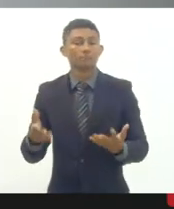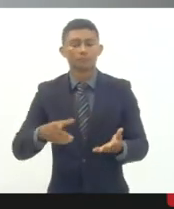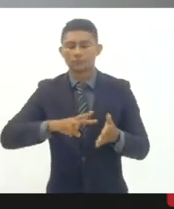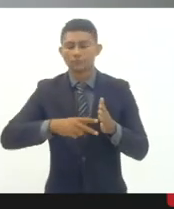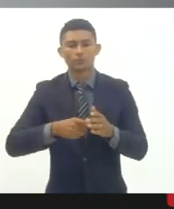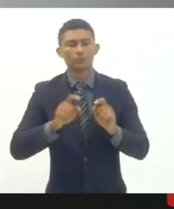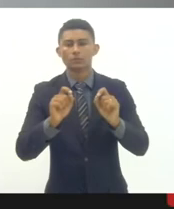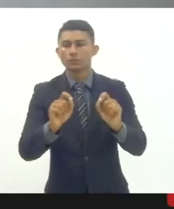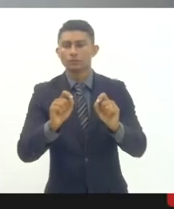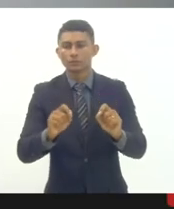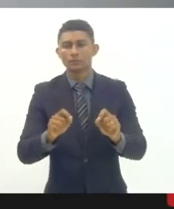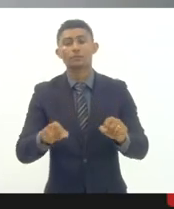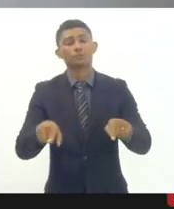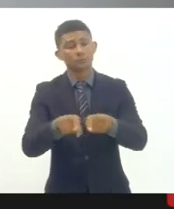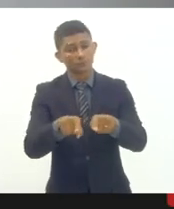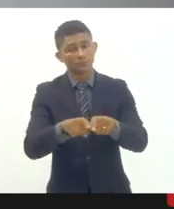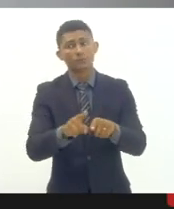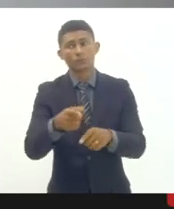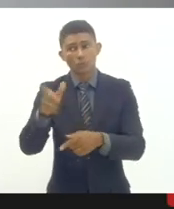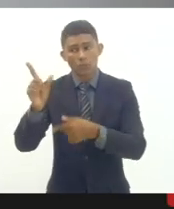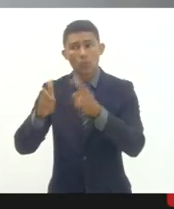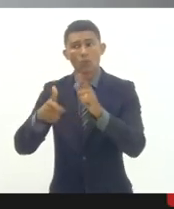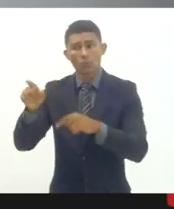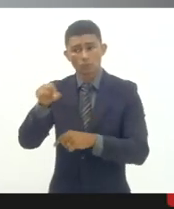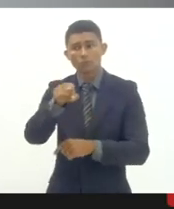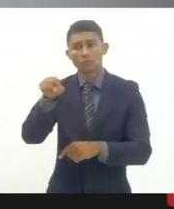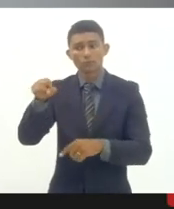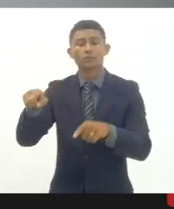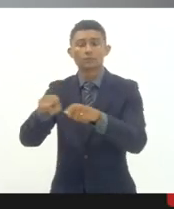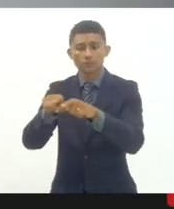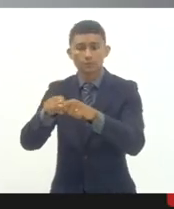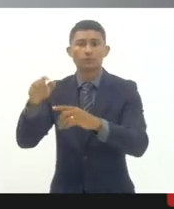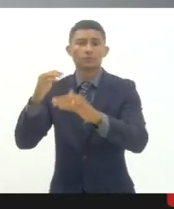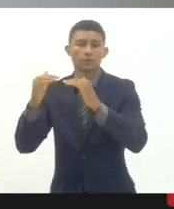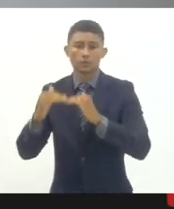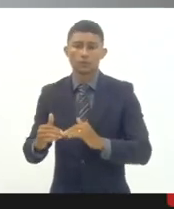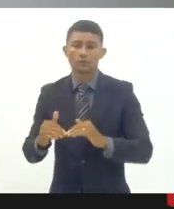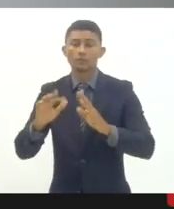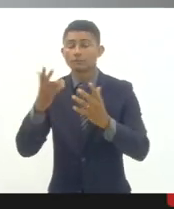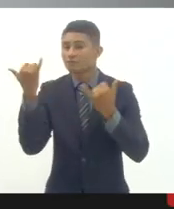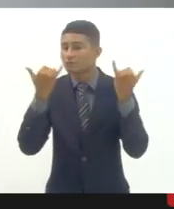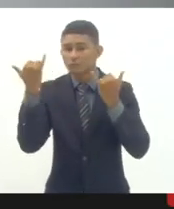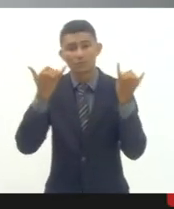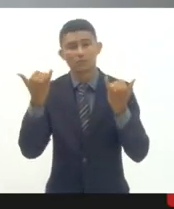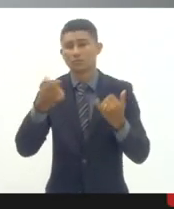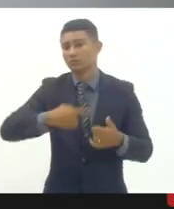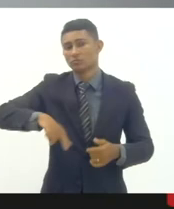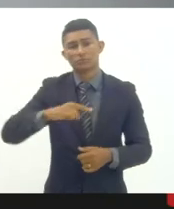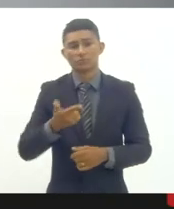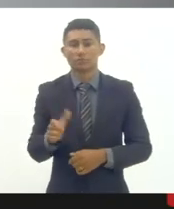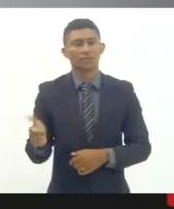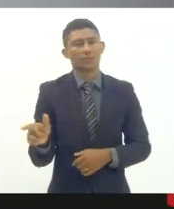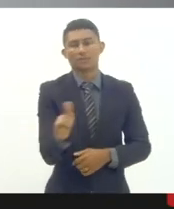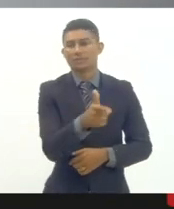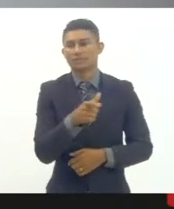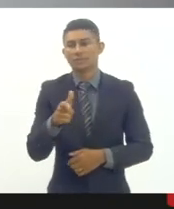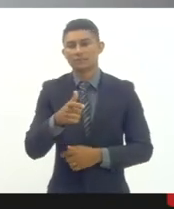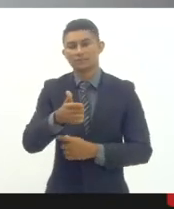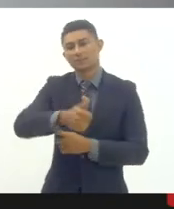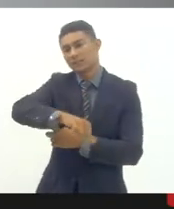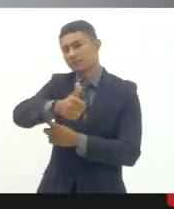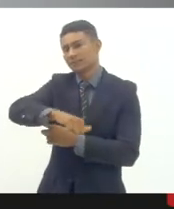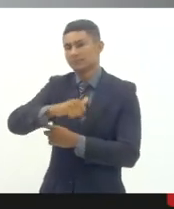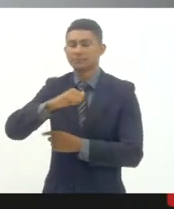pode ter outras e com certeza tem outras que estão também em retrocesso mas não temos dados para avaliar e tanto pela